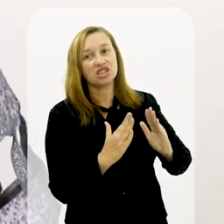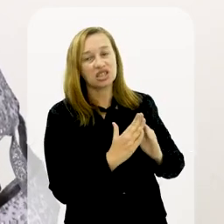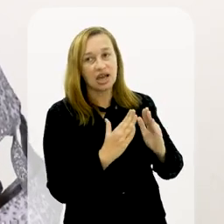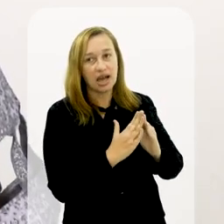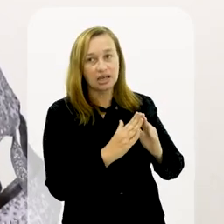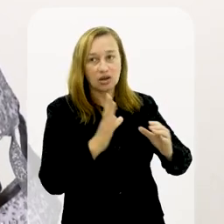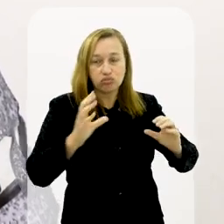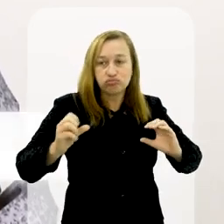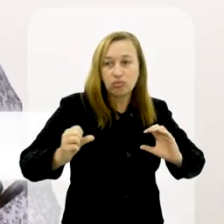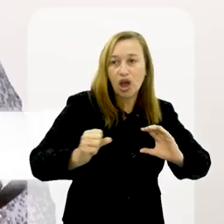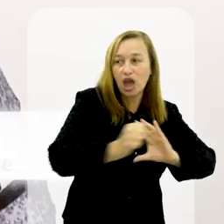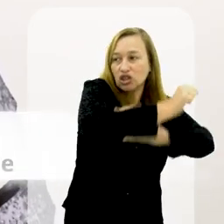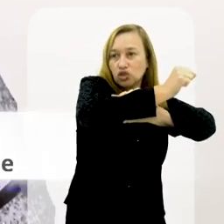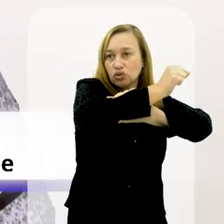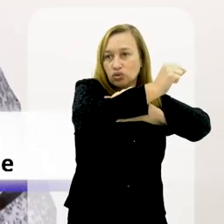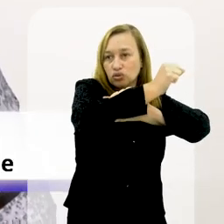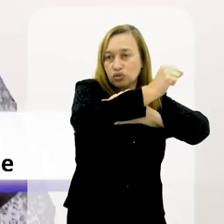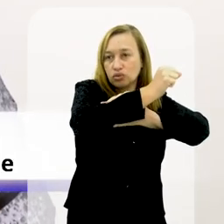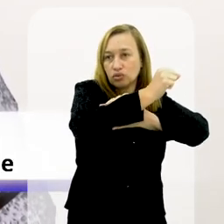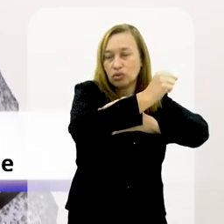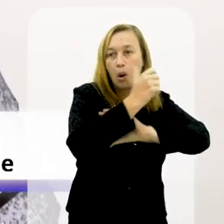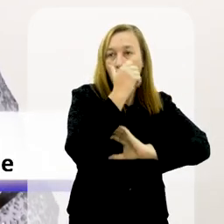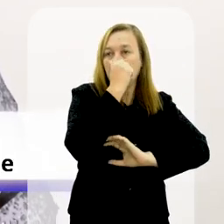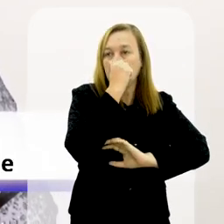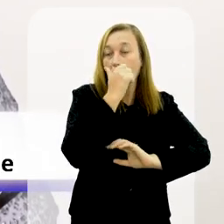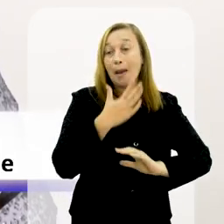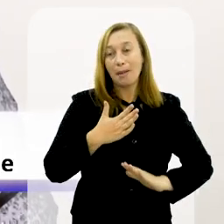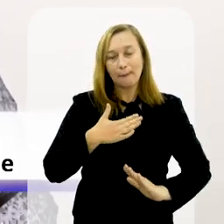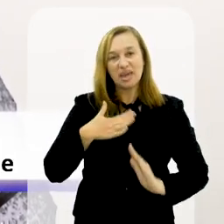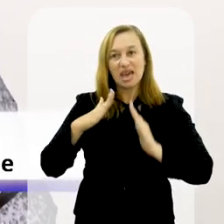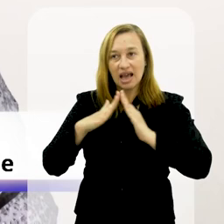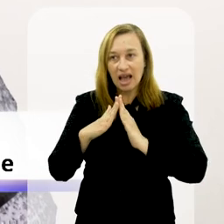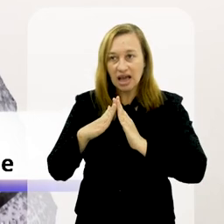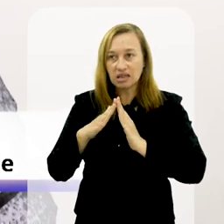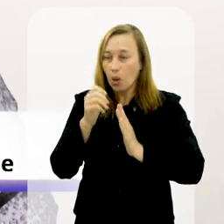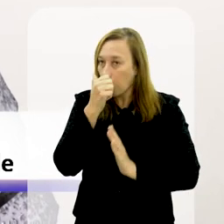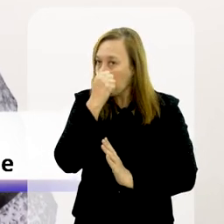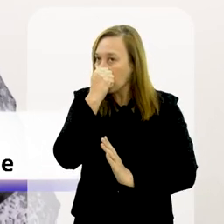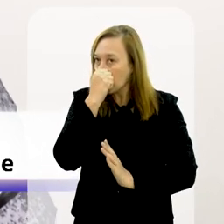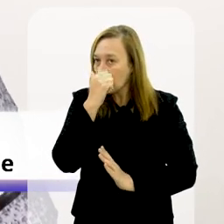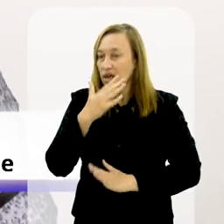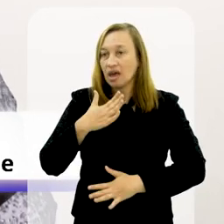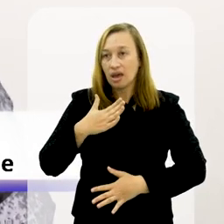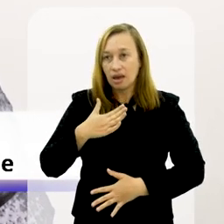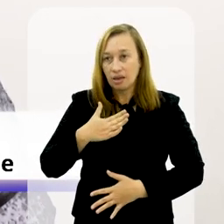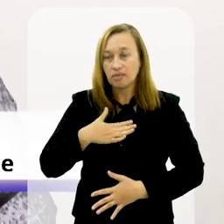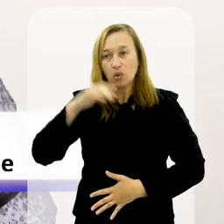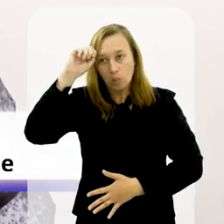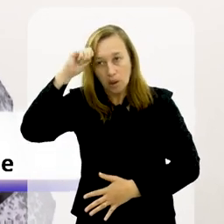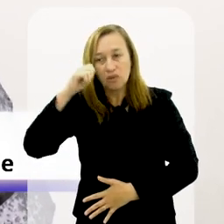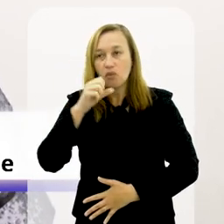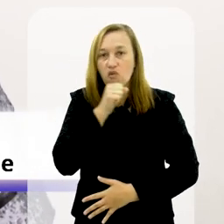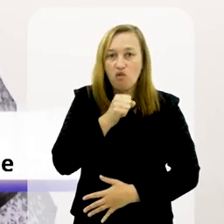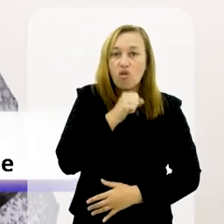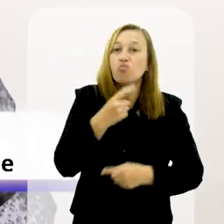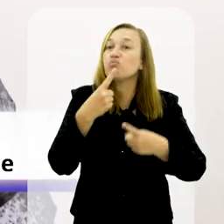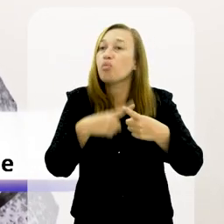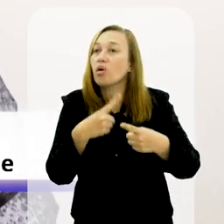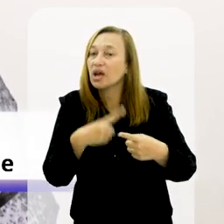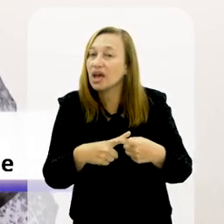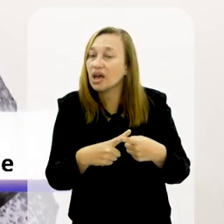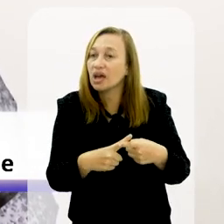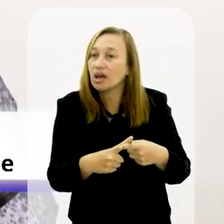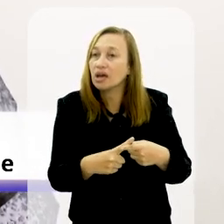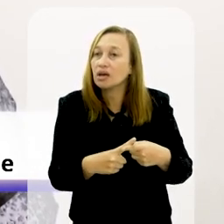Geralmente, as outras casas, quem enche mais é Exu. Mas na minha casa, o que enche é a minha gíria de Preto